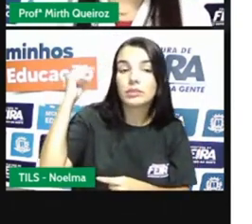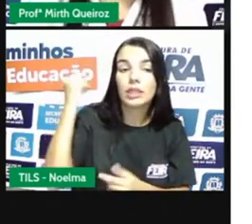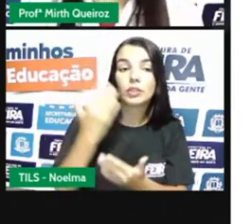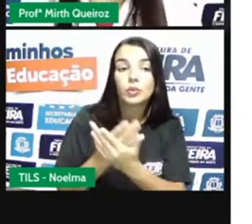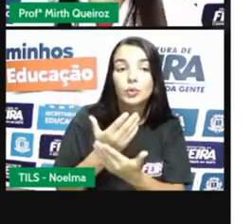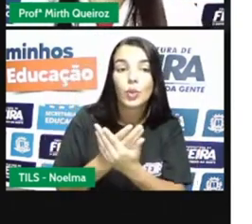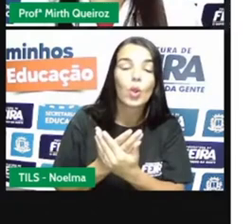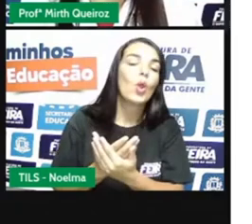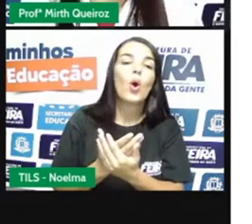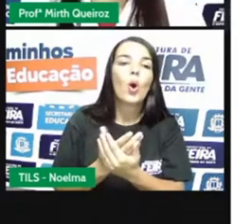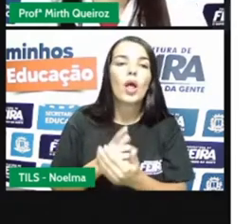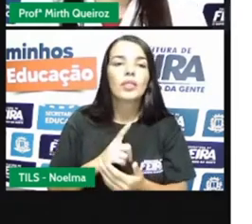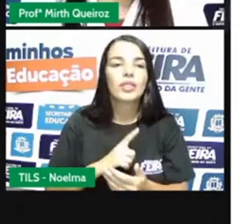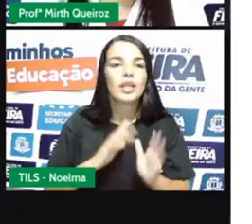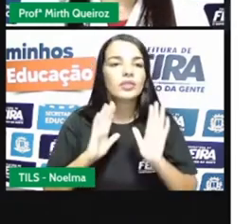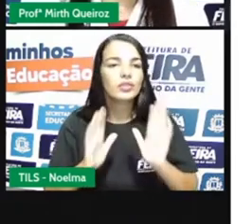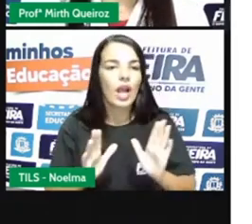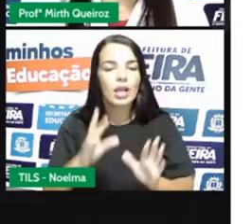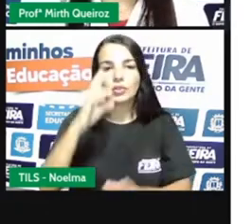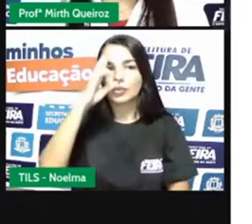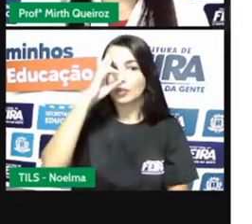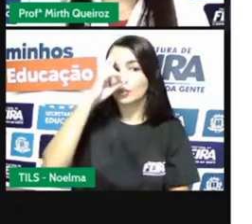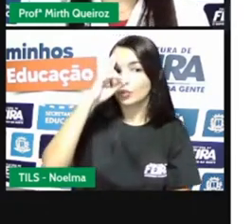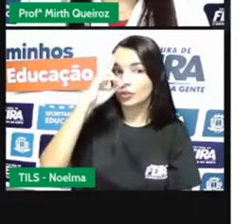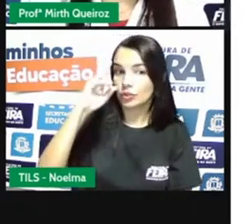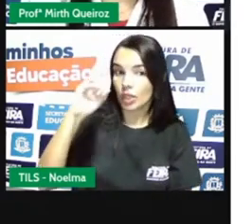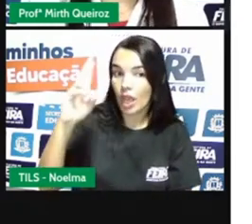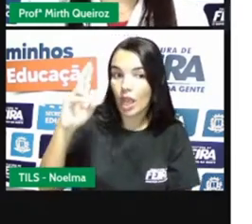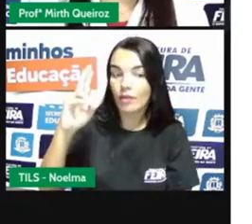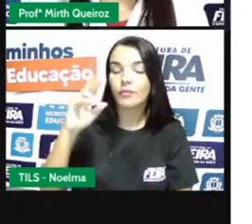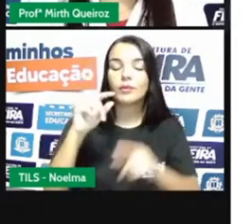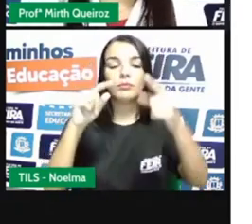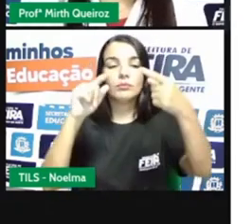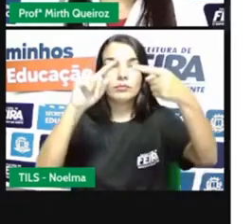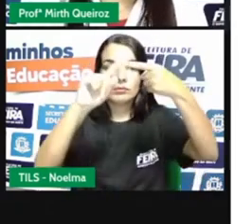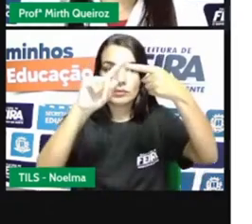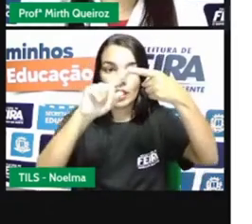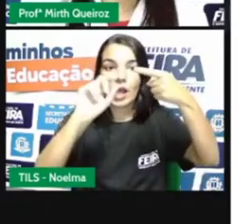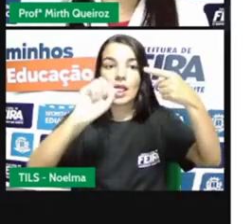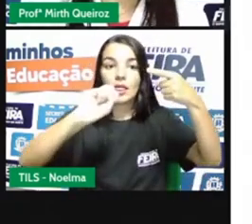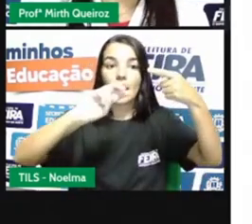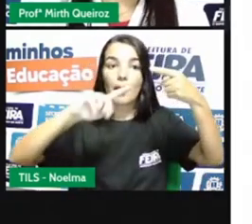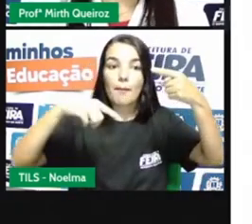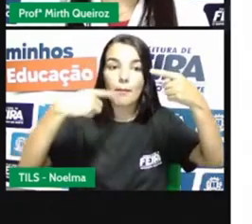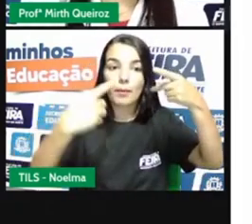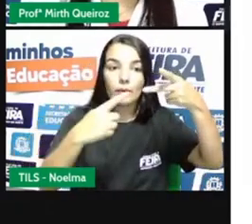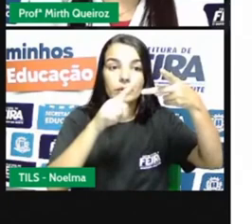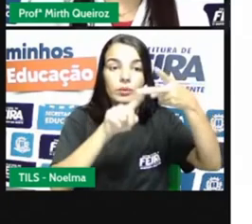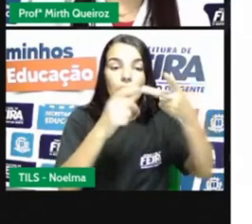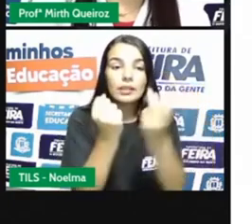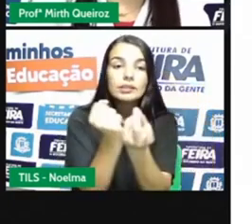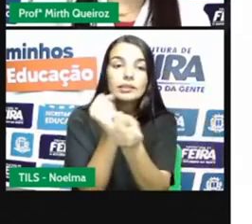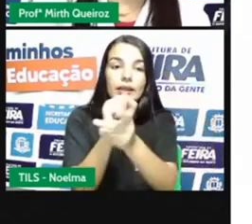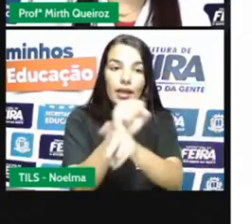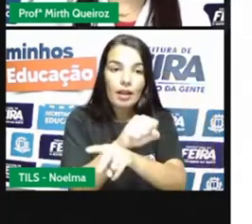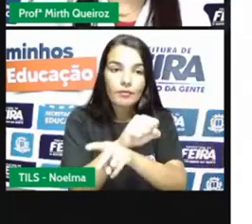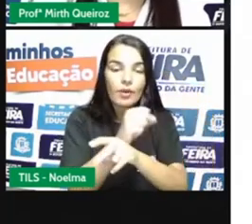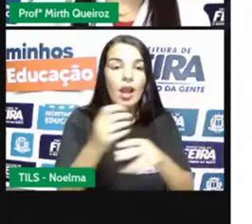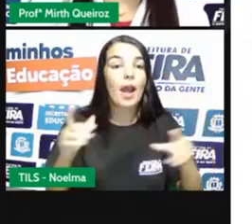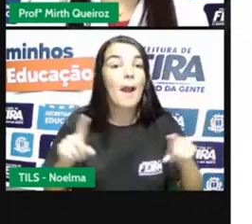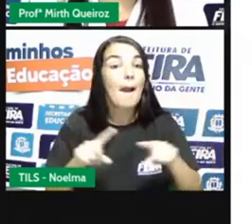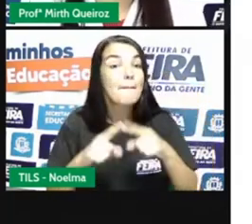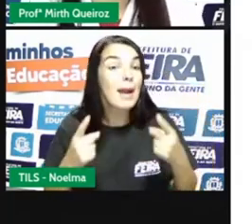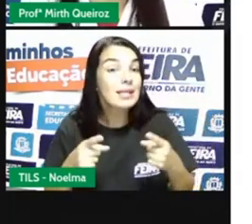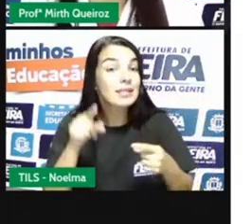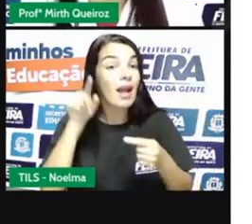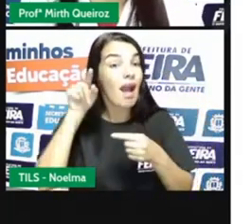engenhos e os escravos. E nesse caso, o ciclo do ouro, surgiu uma outra camada que ficava entre os